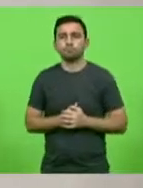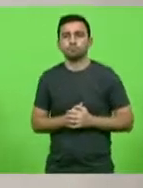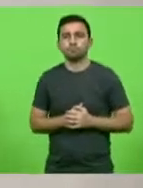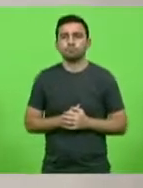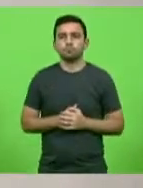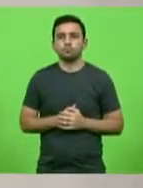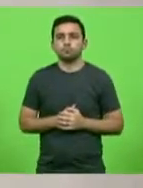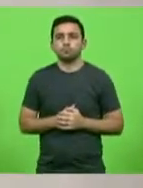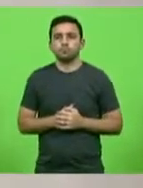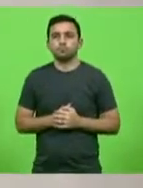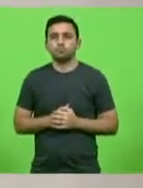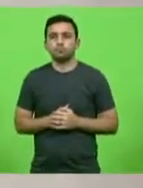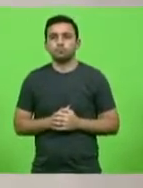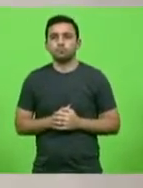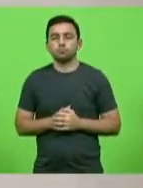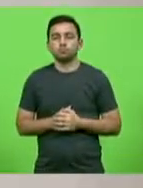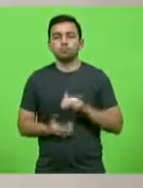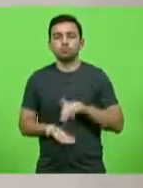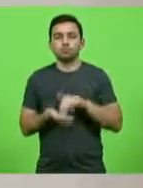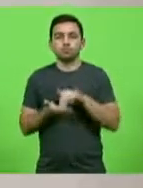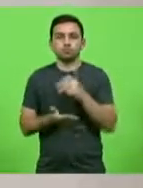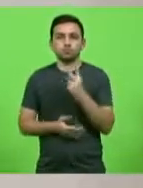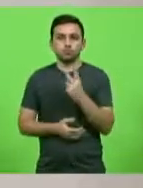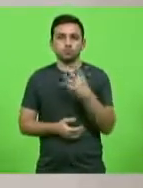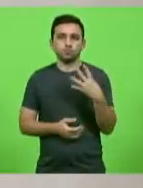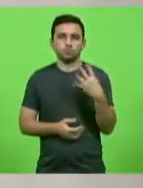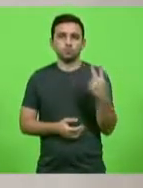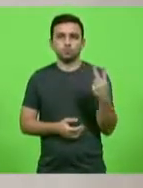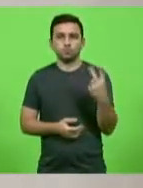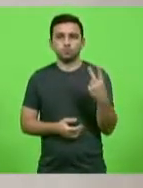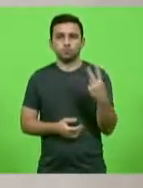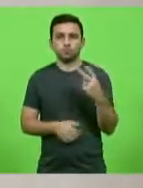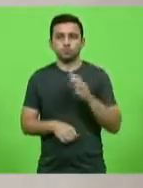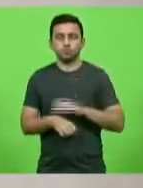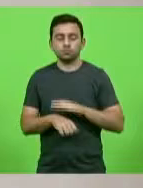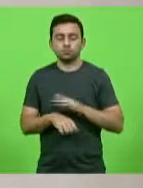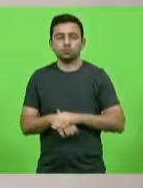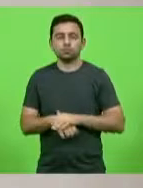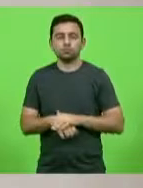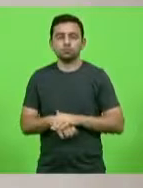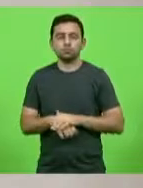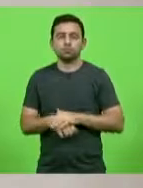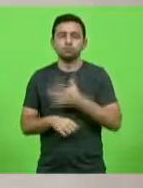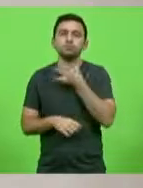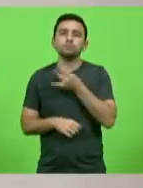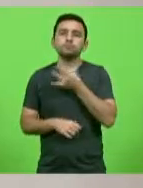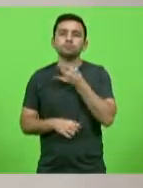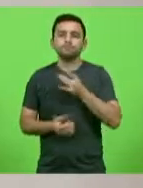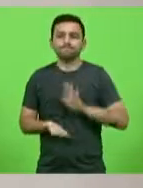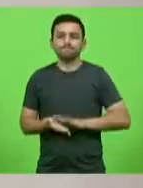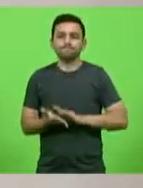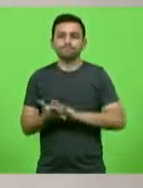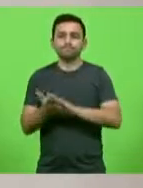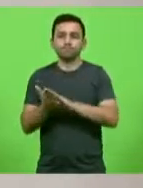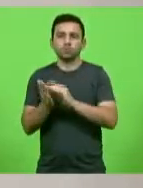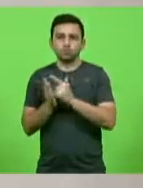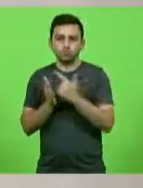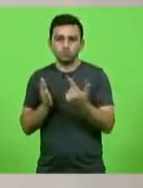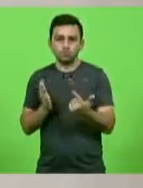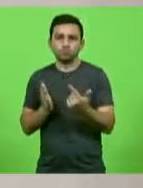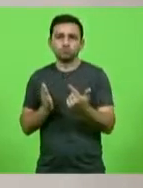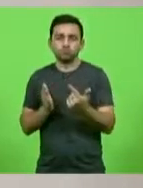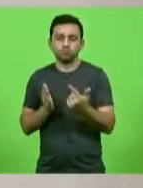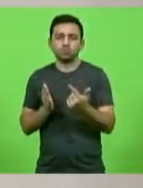Moção de número 242. Deputado Valdir Cubalquini. Manifestando aplauso ao jornal Notícia do Dia